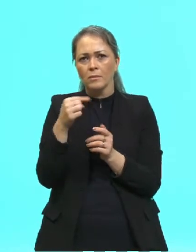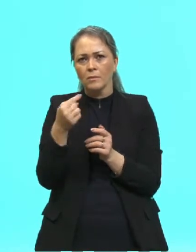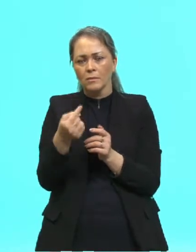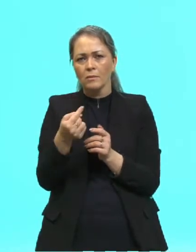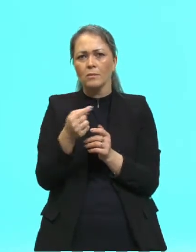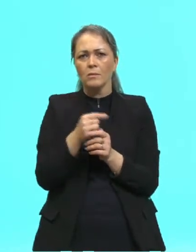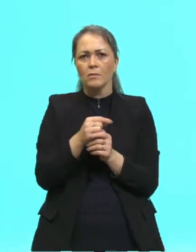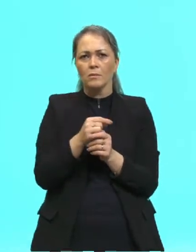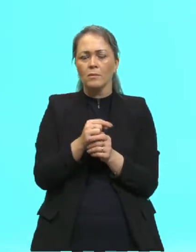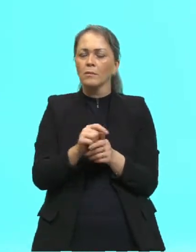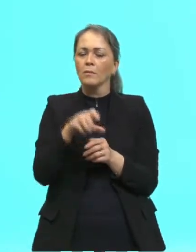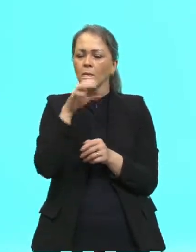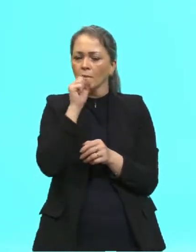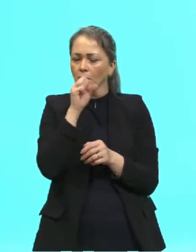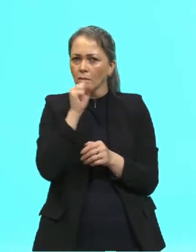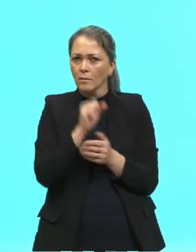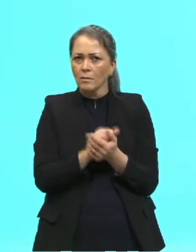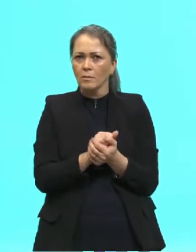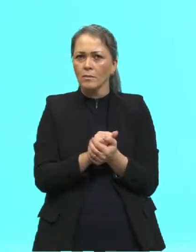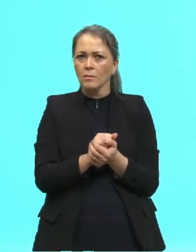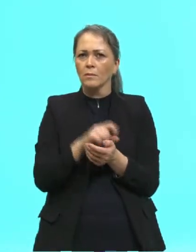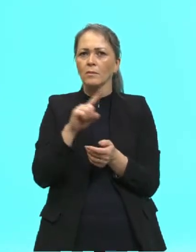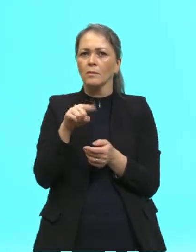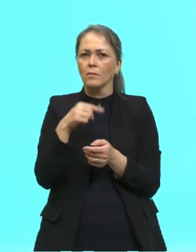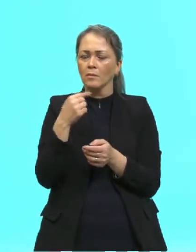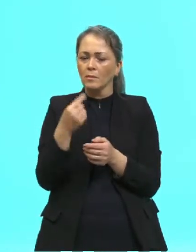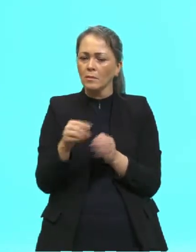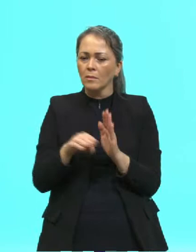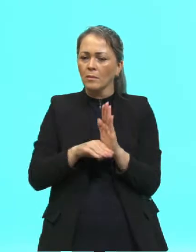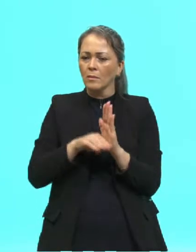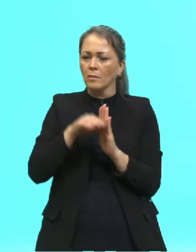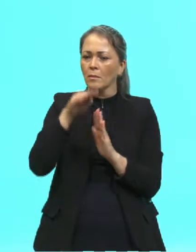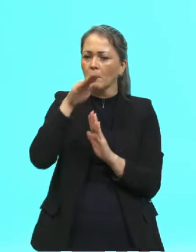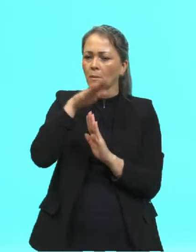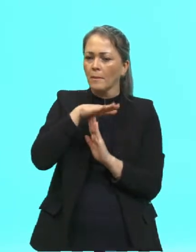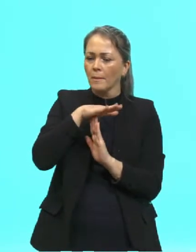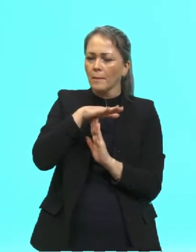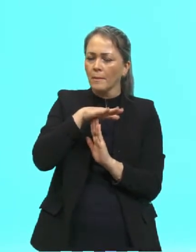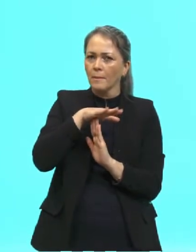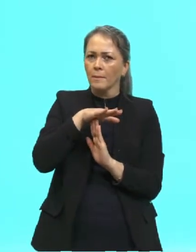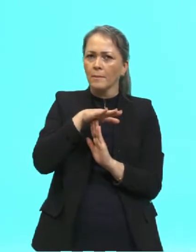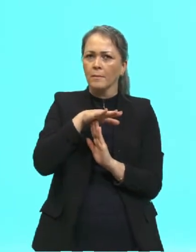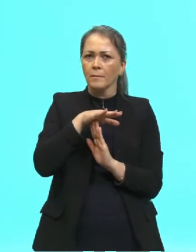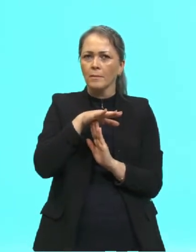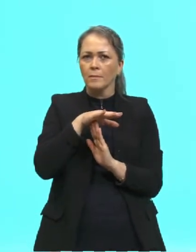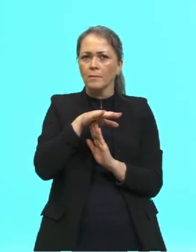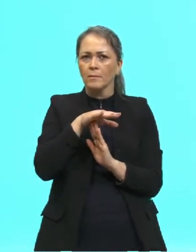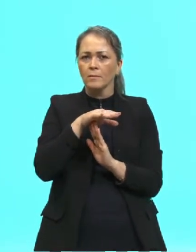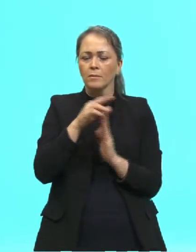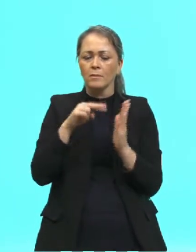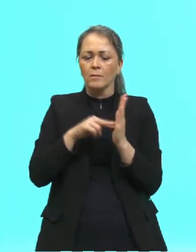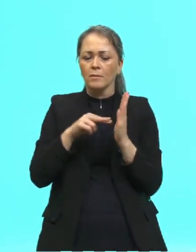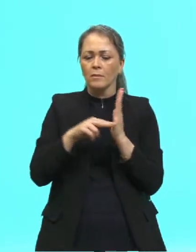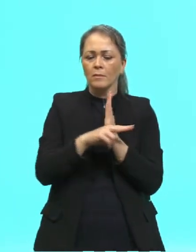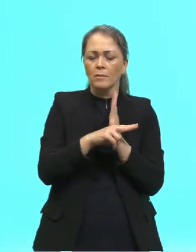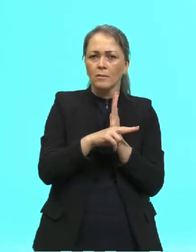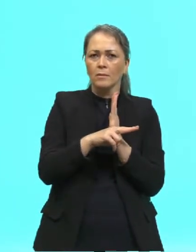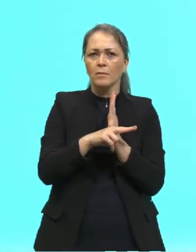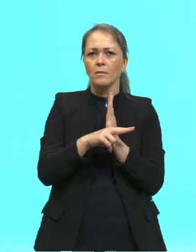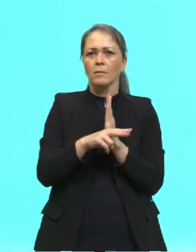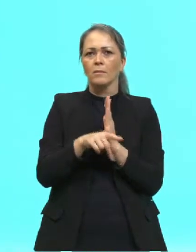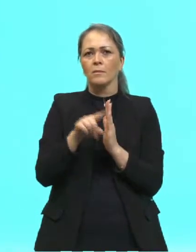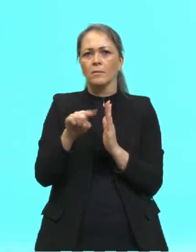no laranja. Aqui o máximo já está no infravermelho, aqui, aqui o